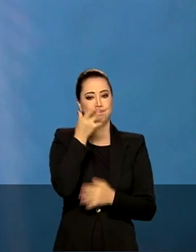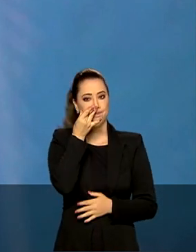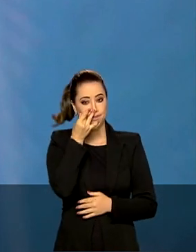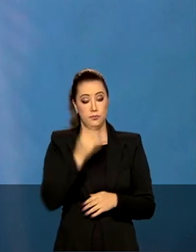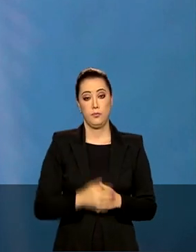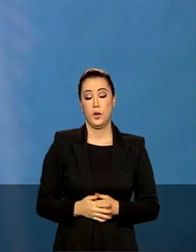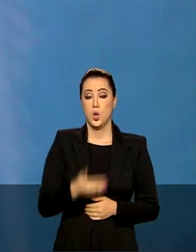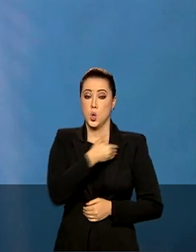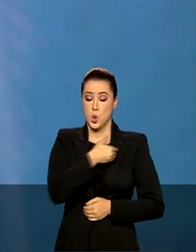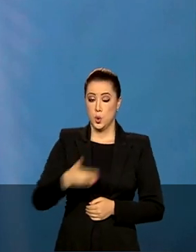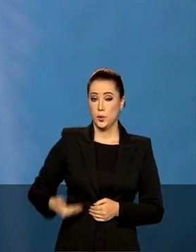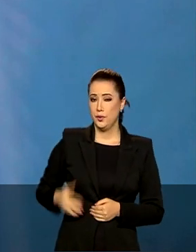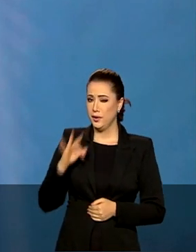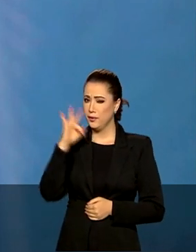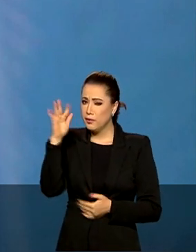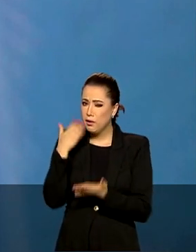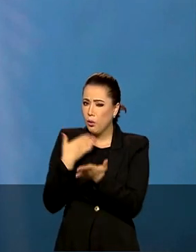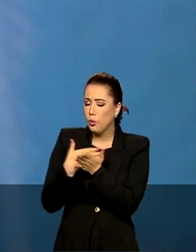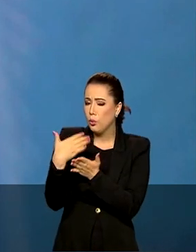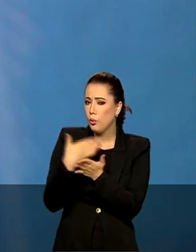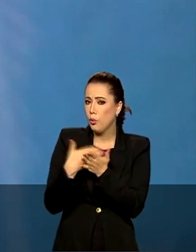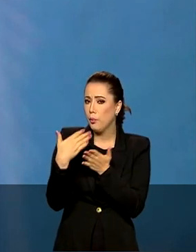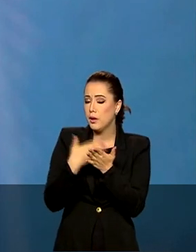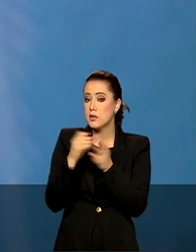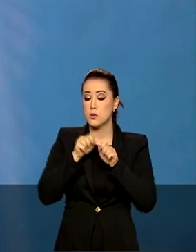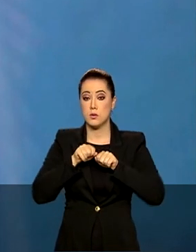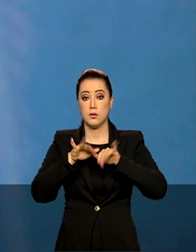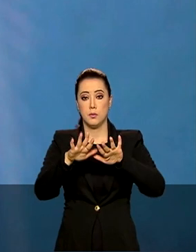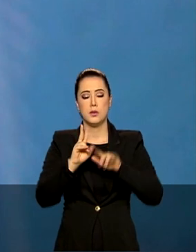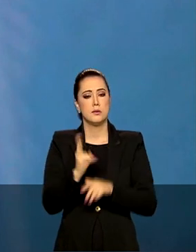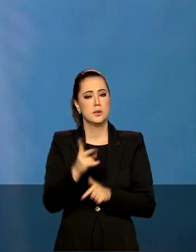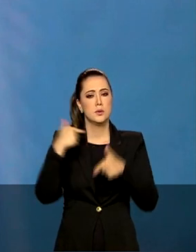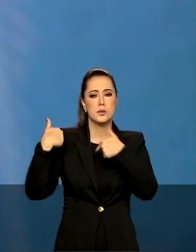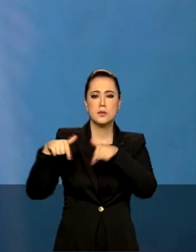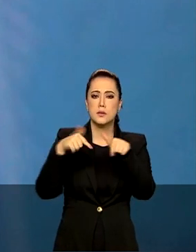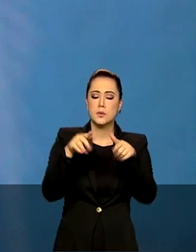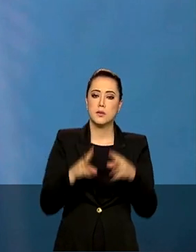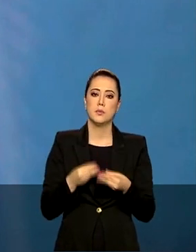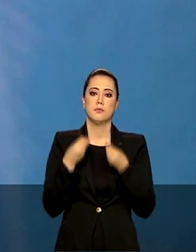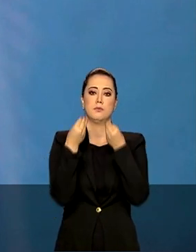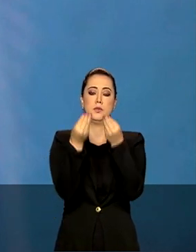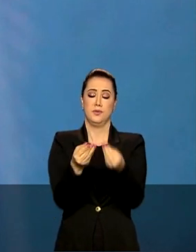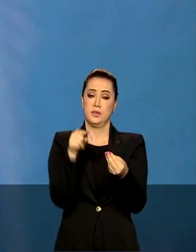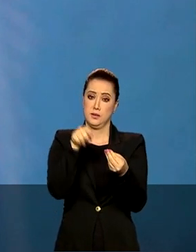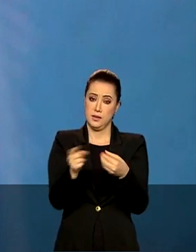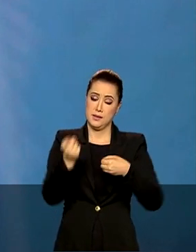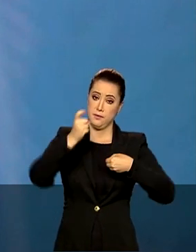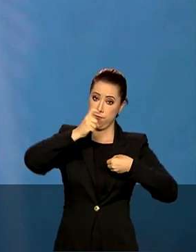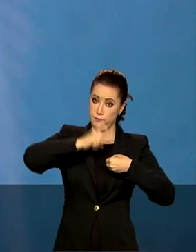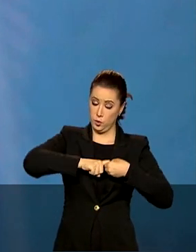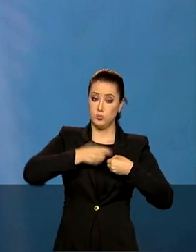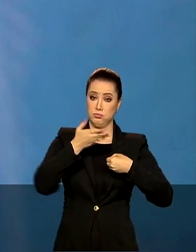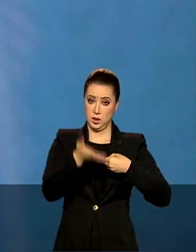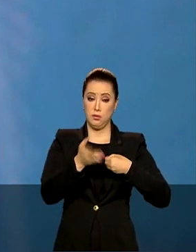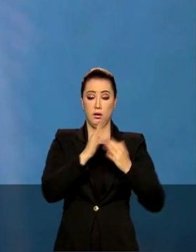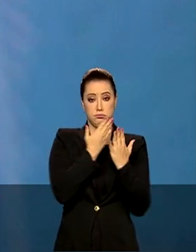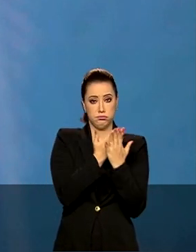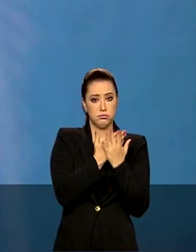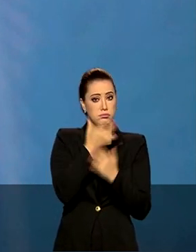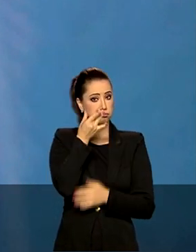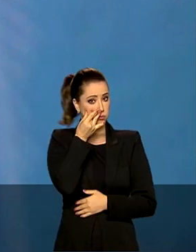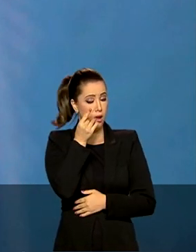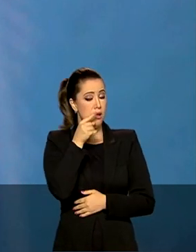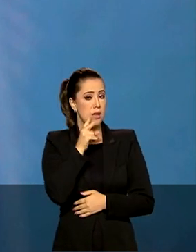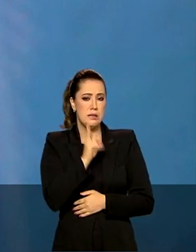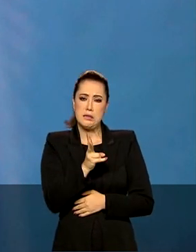desde o início da pandemia, trabalha para garantir que este retorno seja seguro